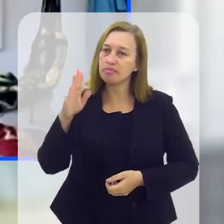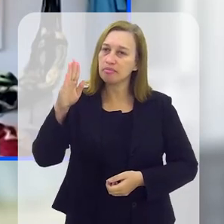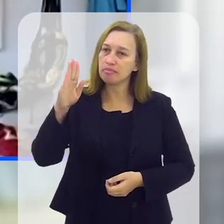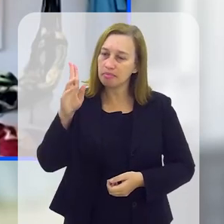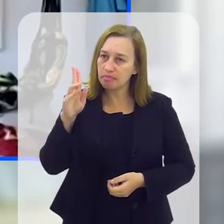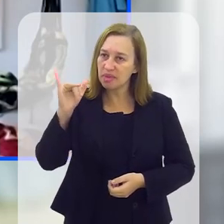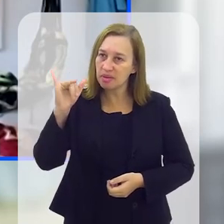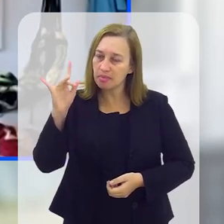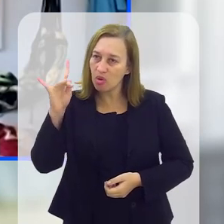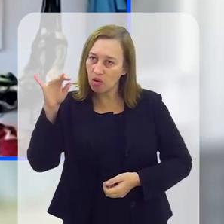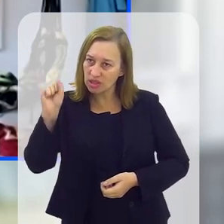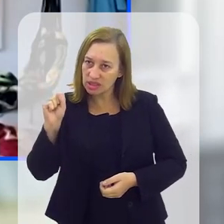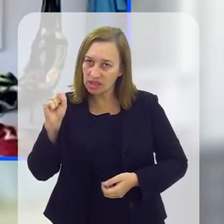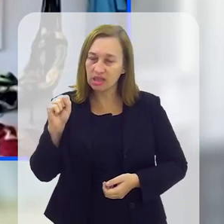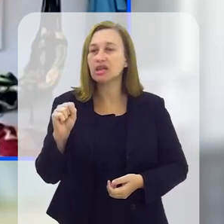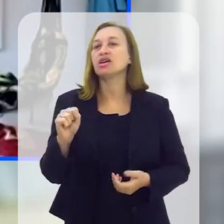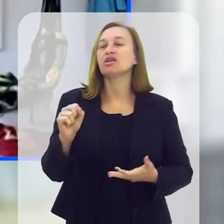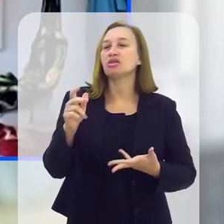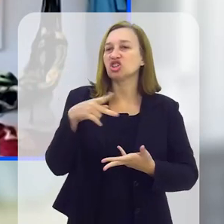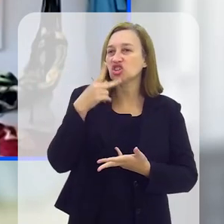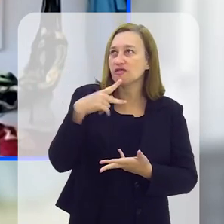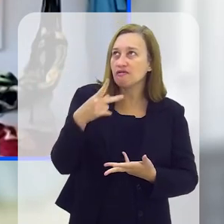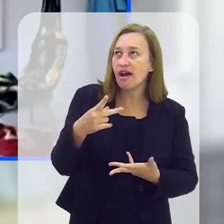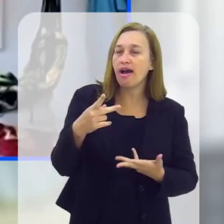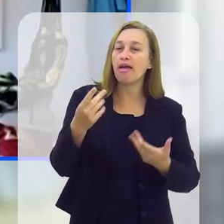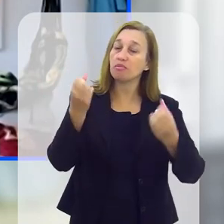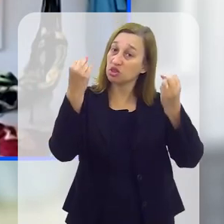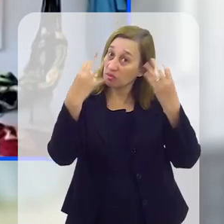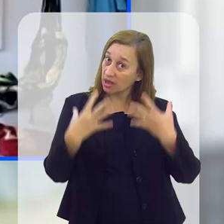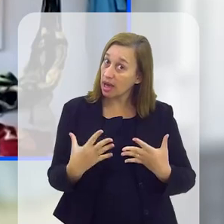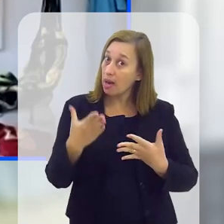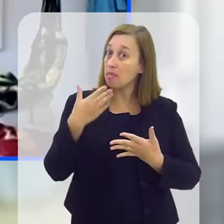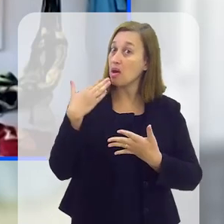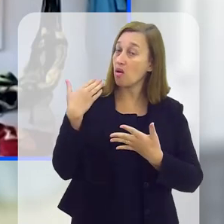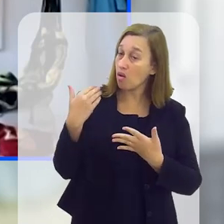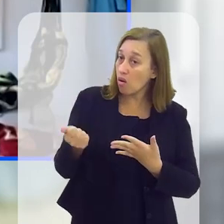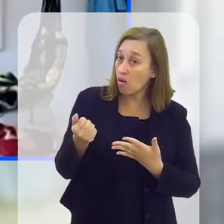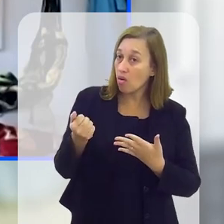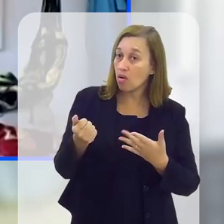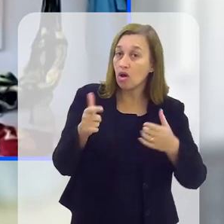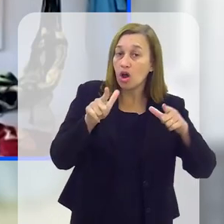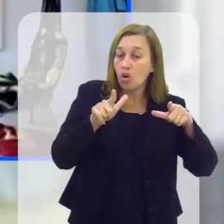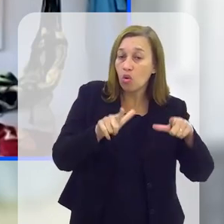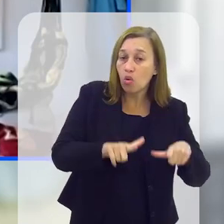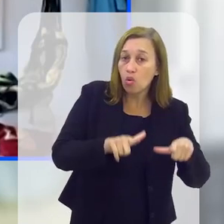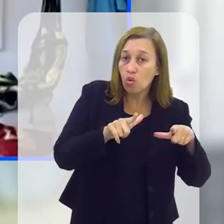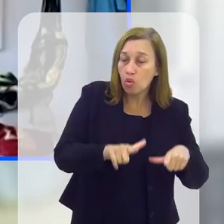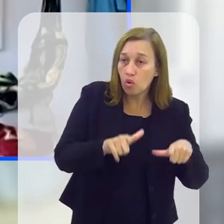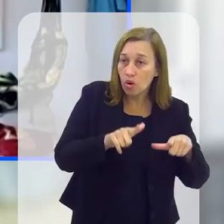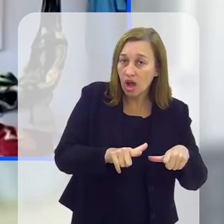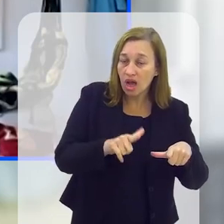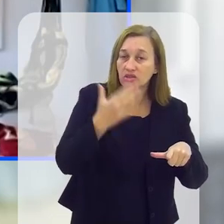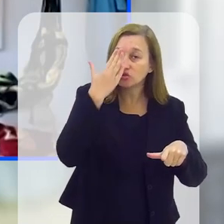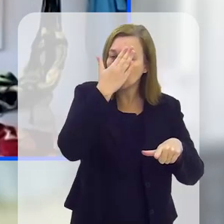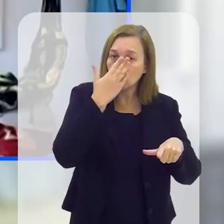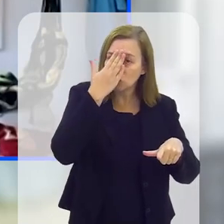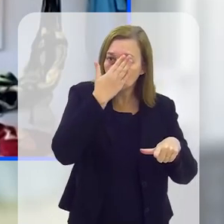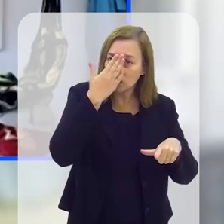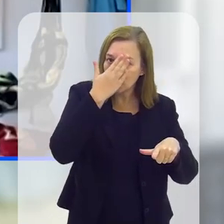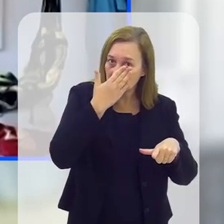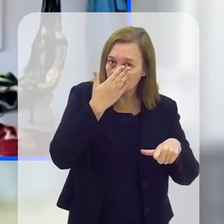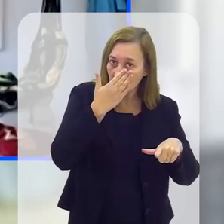sexo. Quando a gente fala em Vila Mimosa, vamos esclarecer, é a zona do meretrício mais